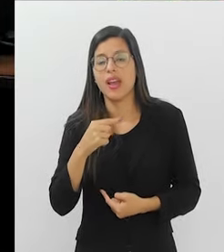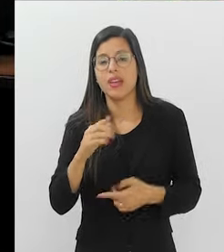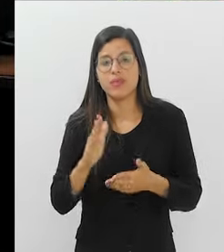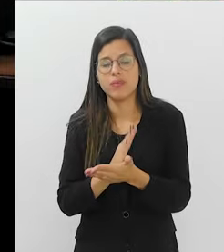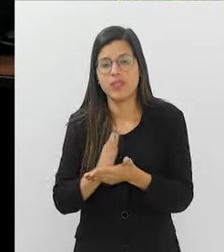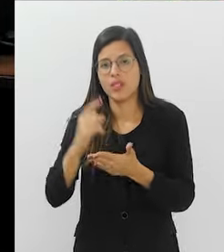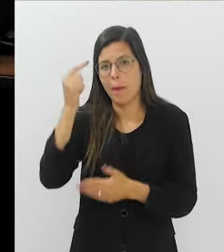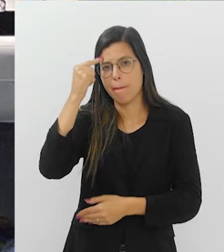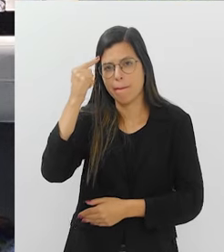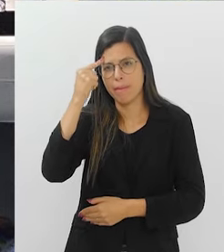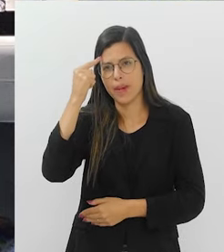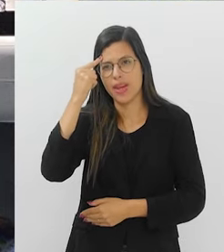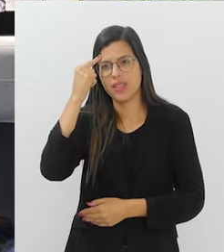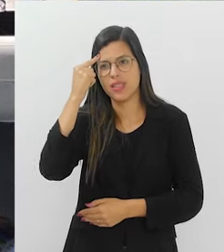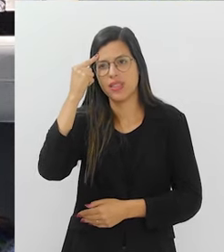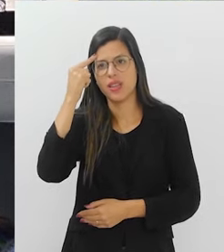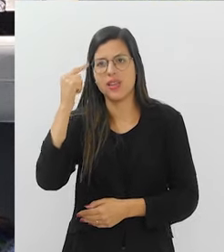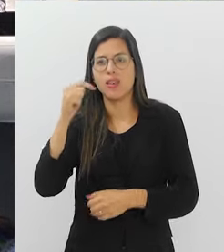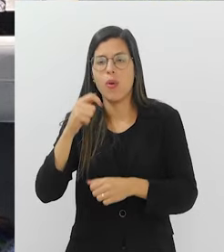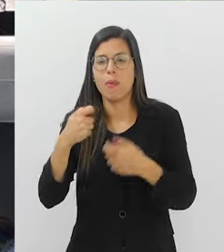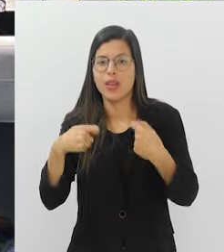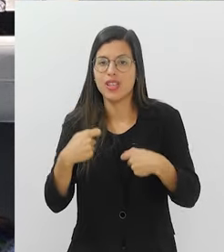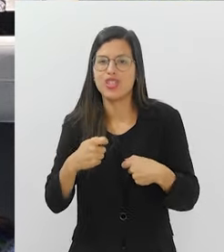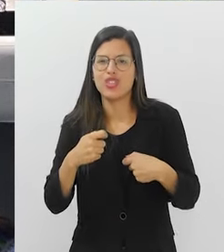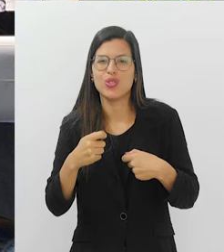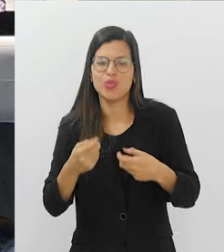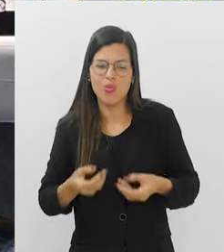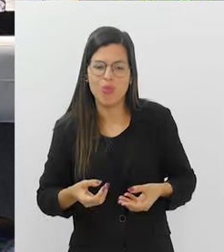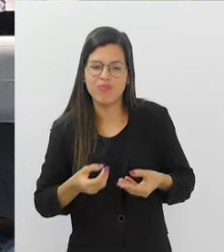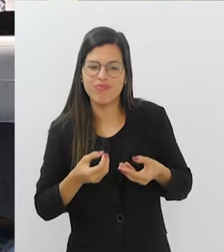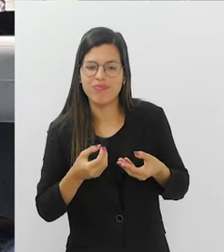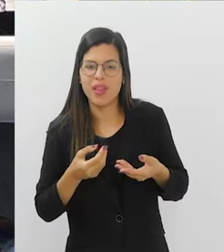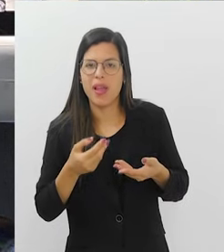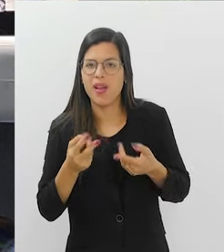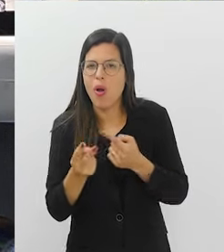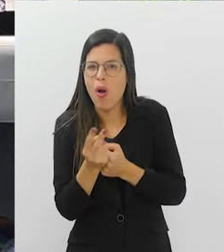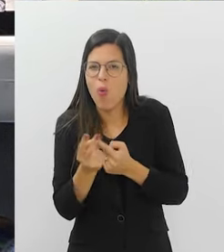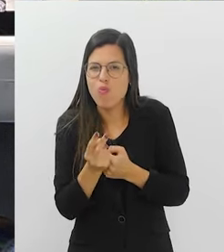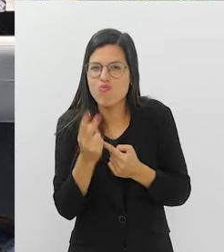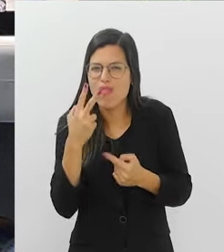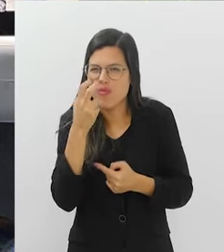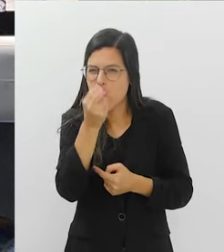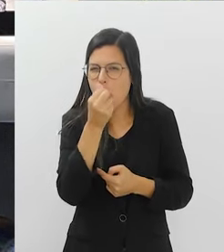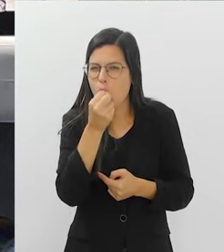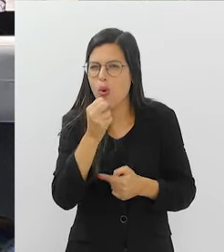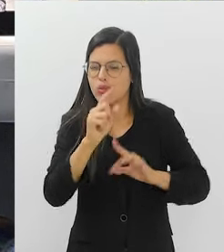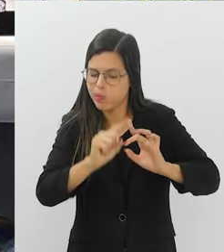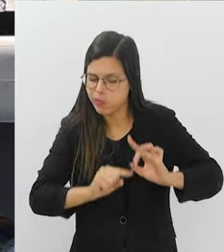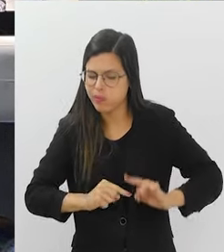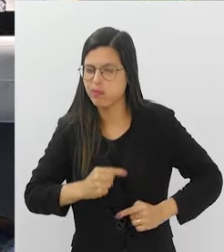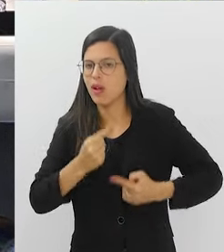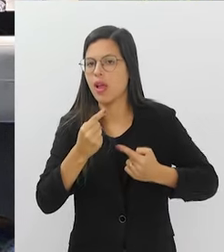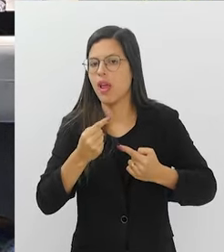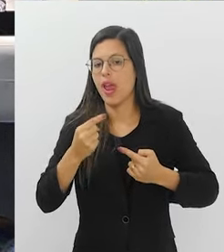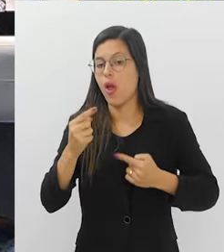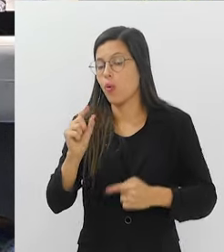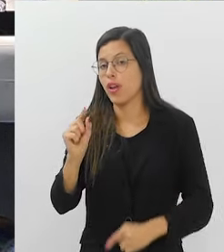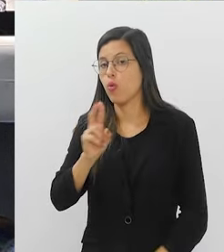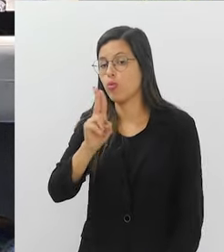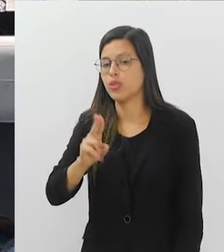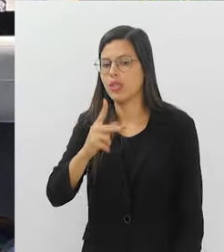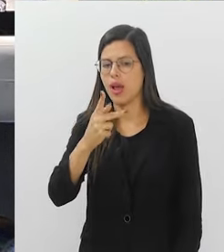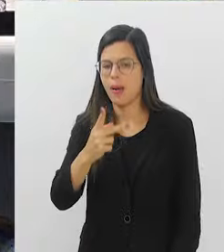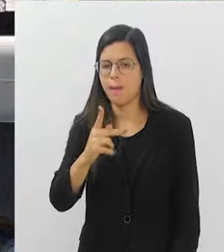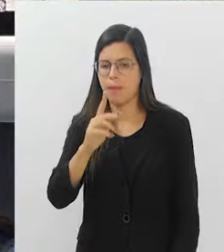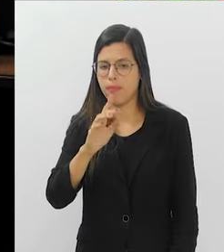parou para pensar, poxa, está na hora de eu dar uma vitamina para esse meu intestino, né? Que nada mais é do que a gente acrescentar